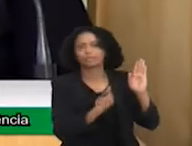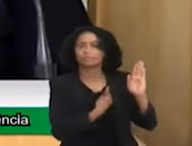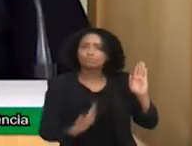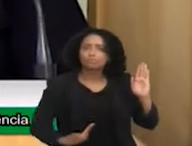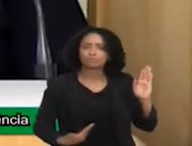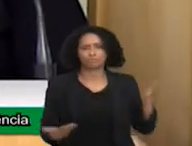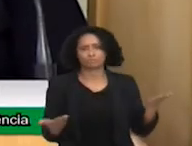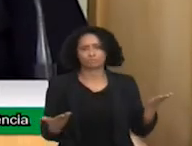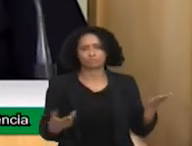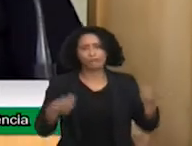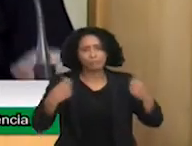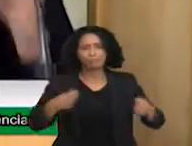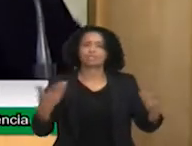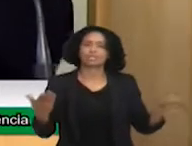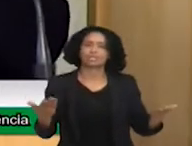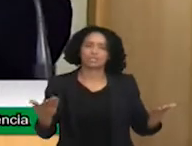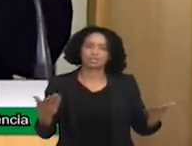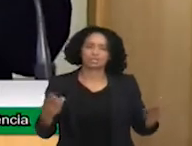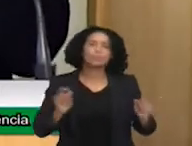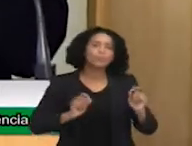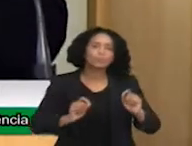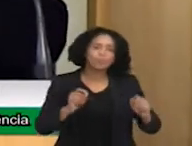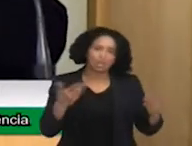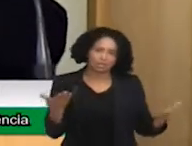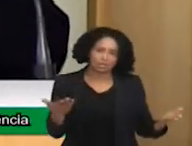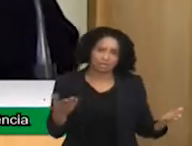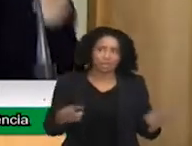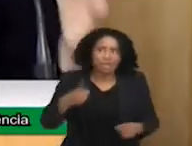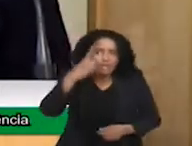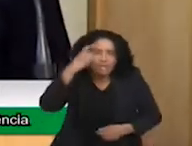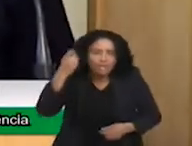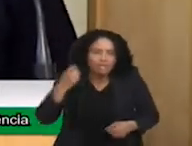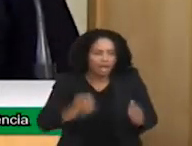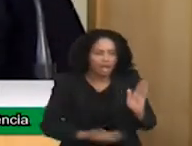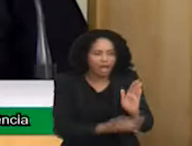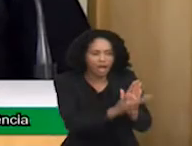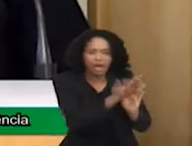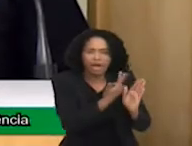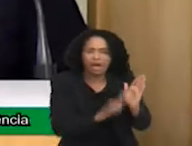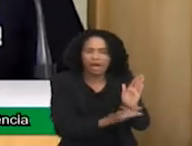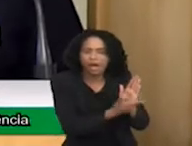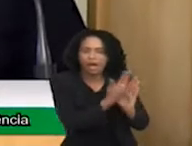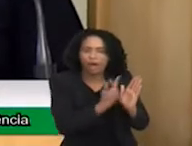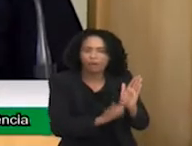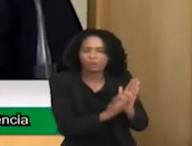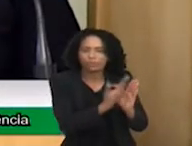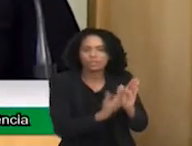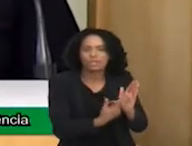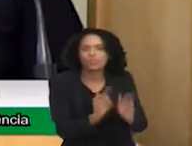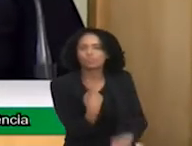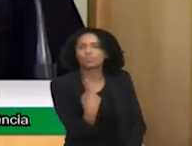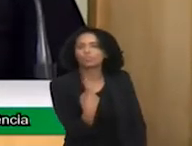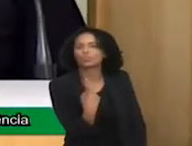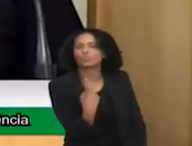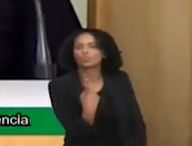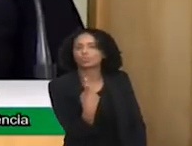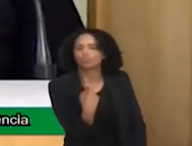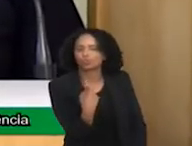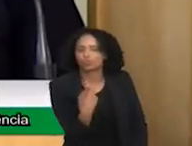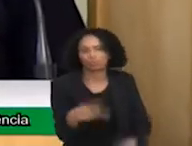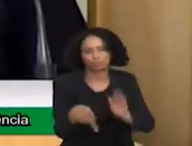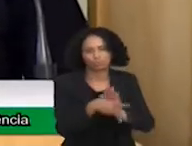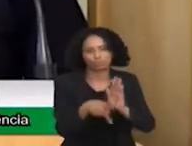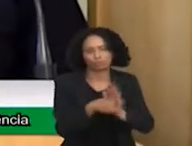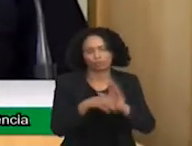que acabar com isso. Nós temos que criar um desenho universal, sim, como o modelo social pregou. Sim, foi uma